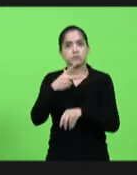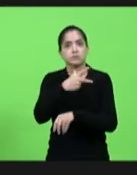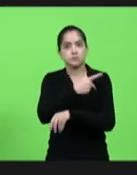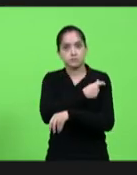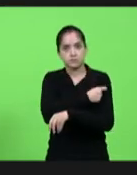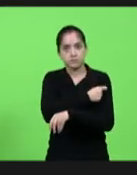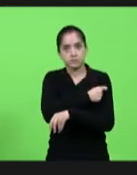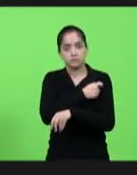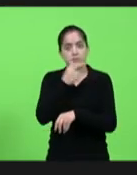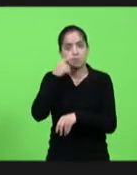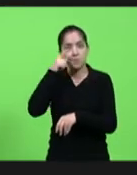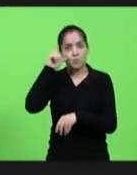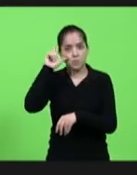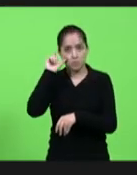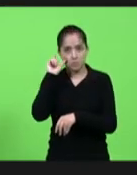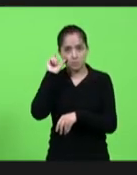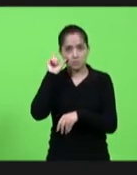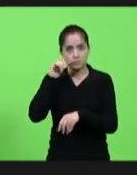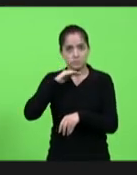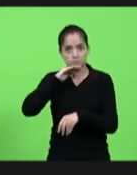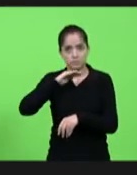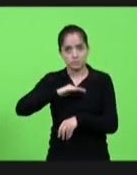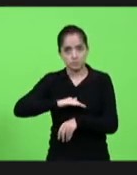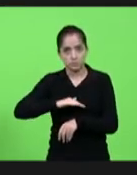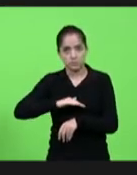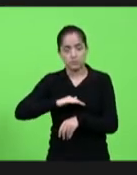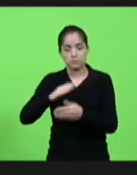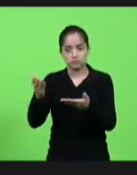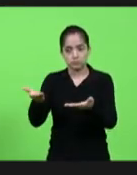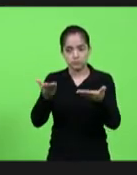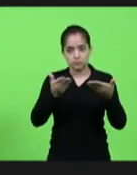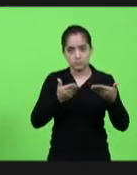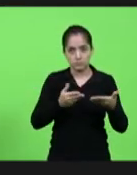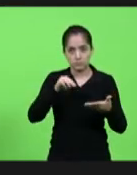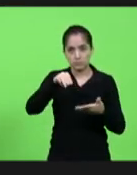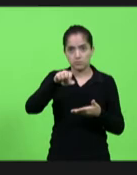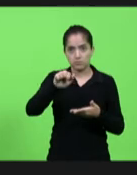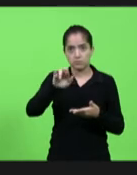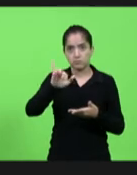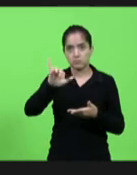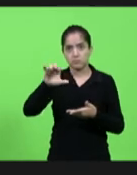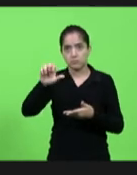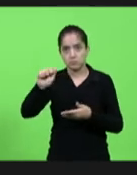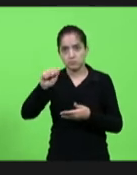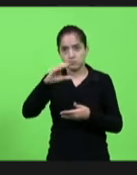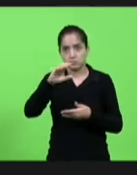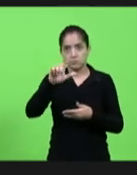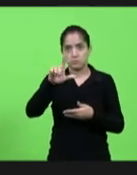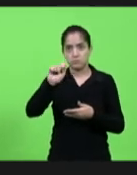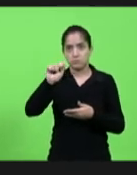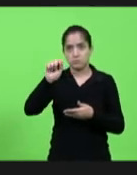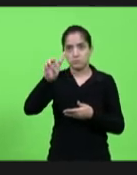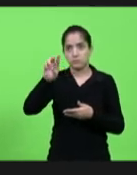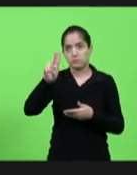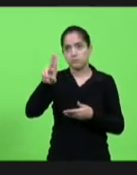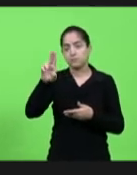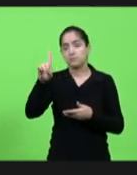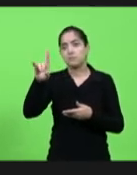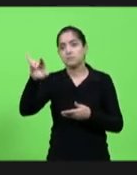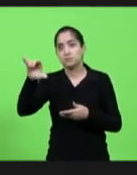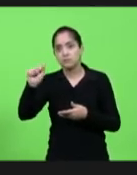Ontem, à tarde, recebi a Maria Cláudia, que está aí também. Maria, também cumprimento você